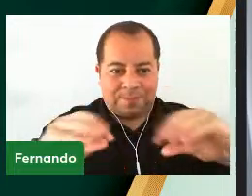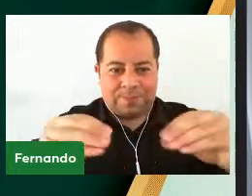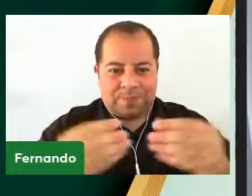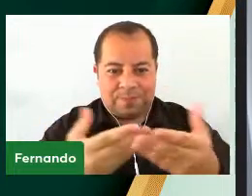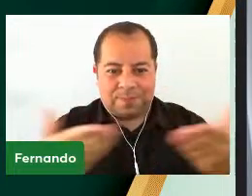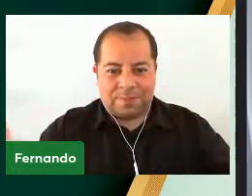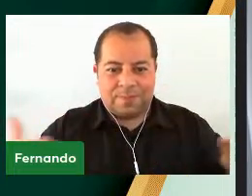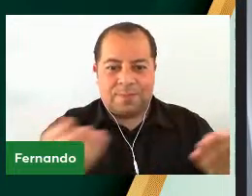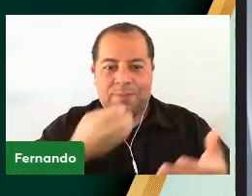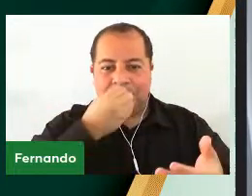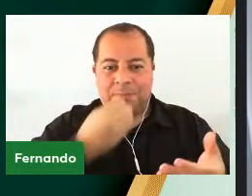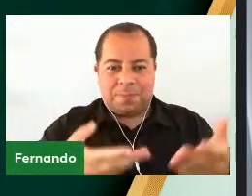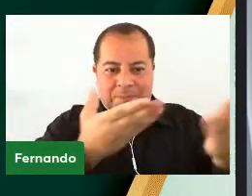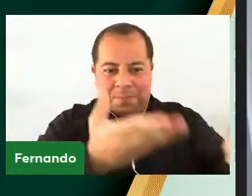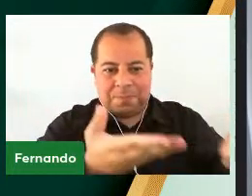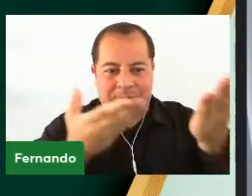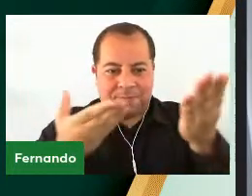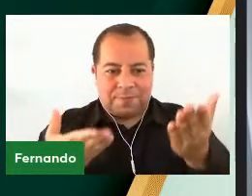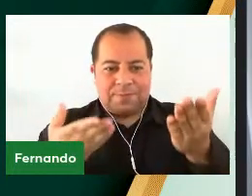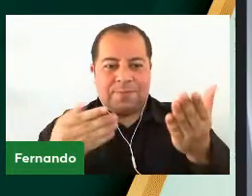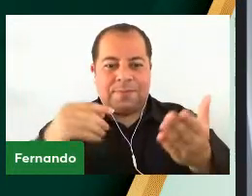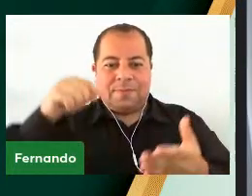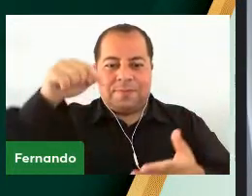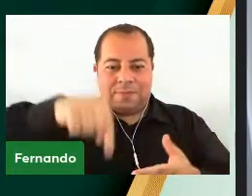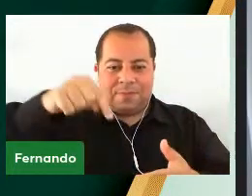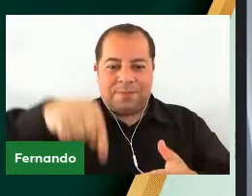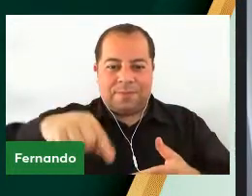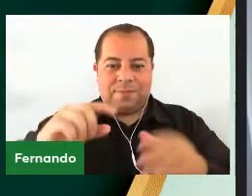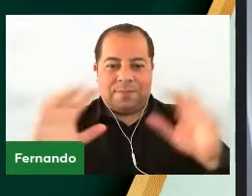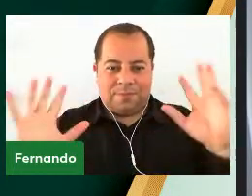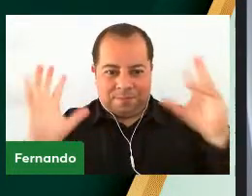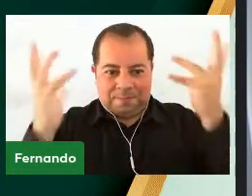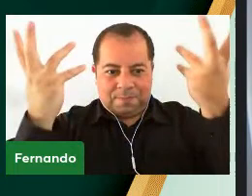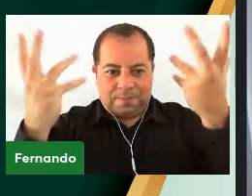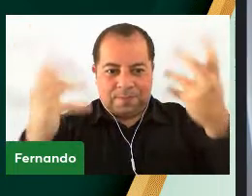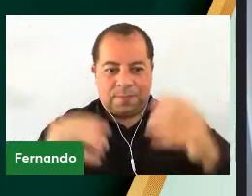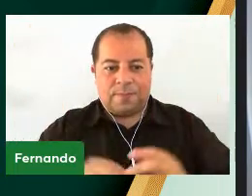Sejam muito bem-vindos e bem-vindas a esta cerimônia.